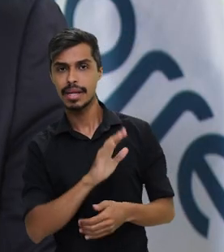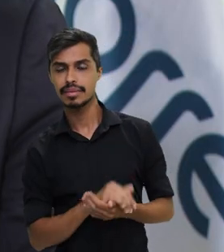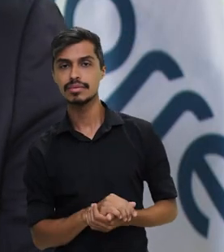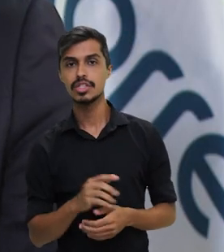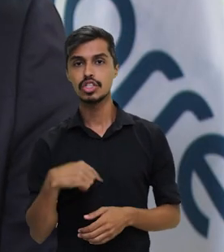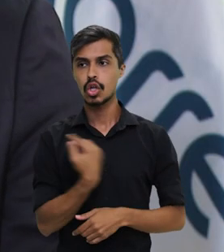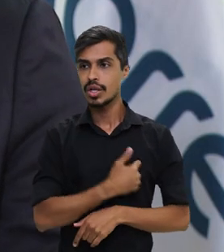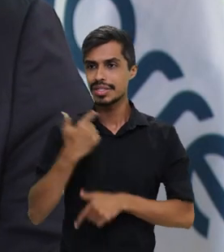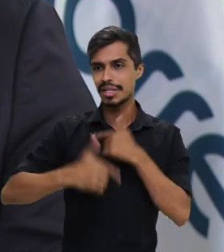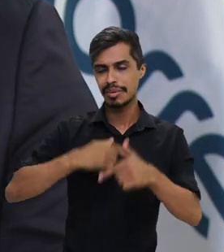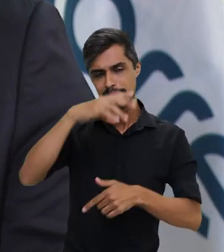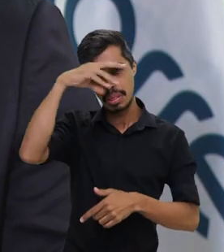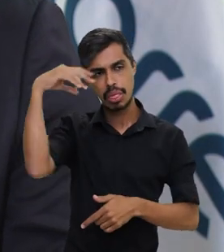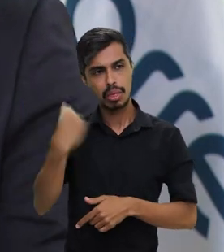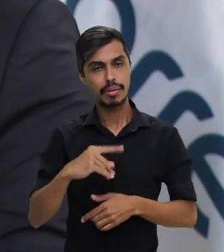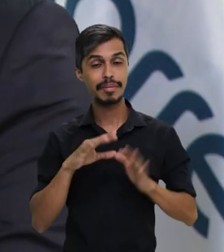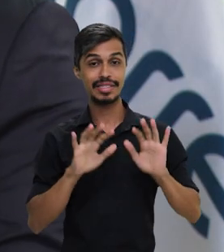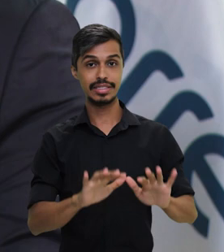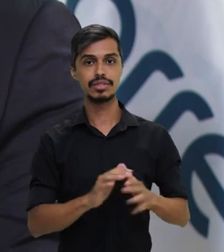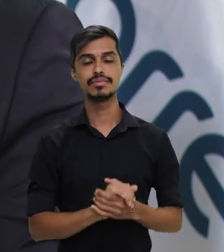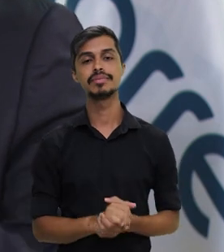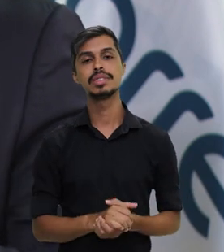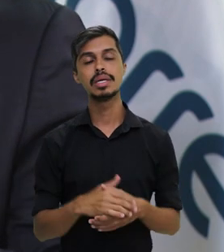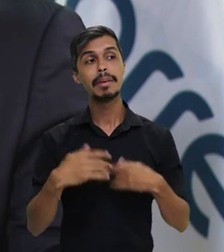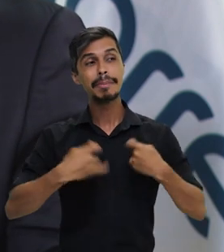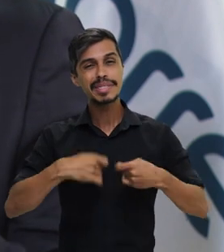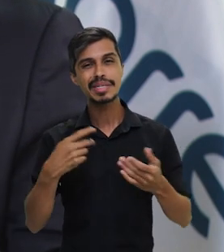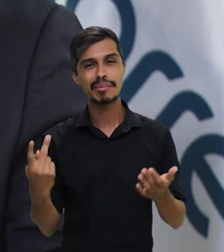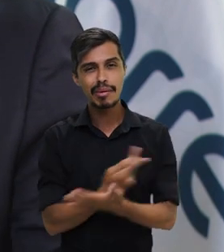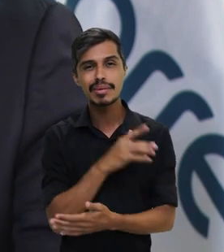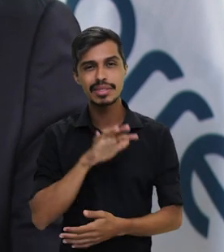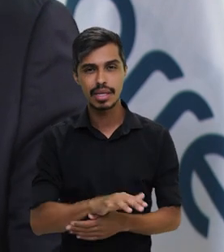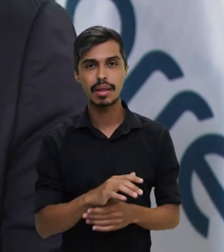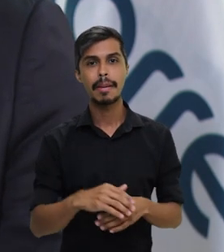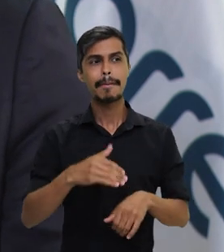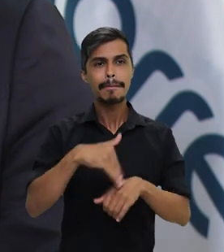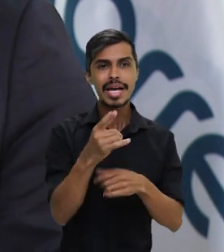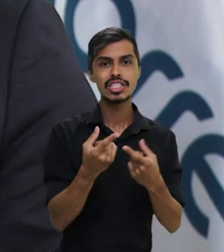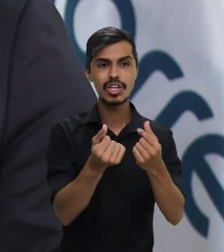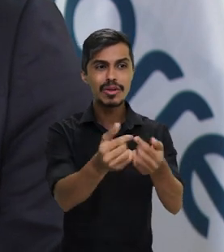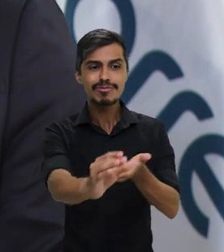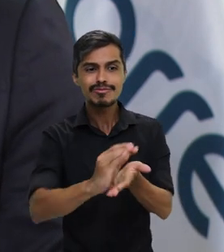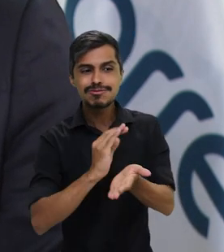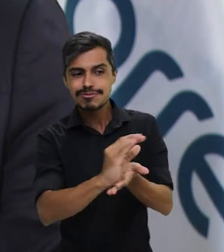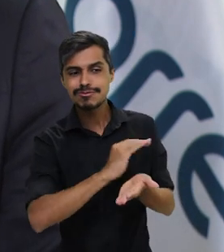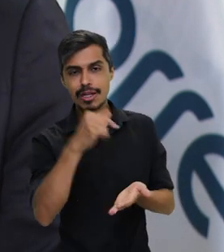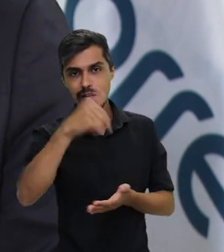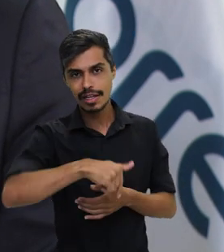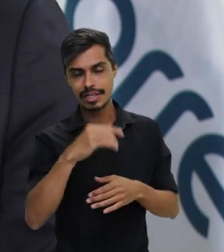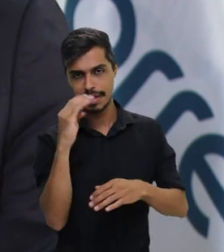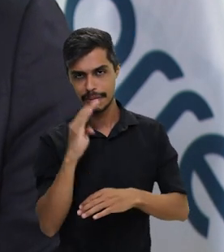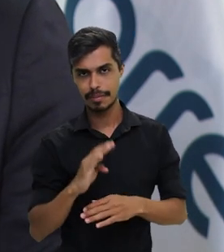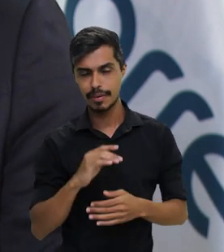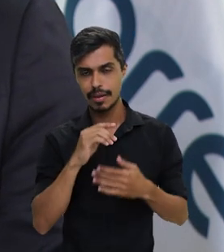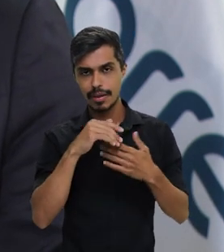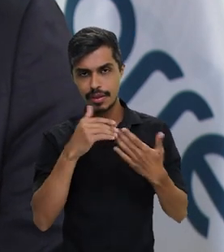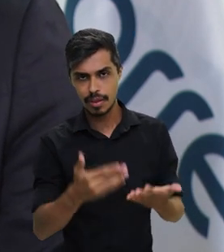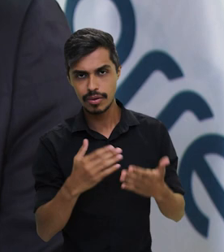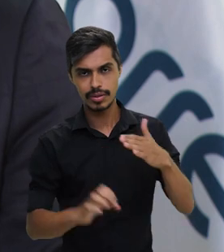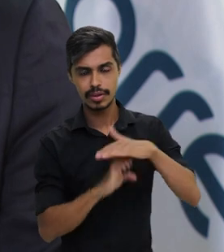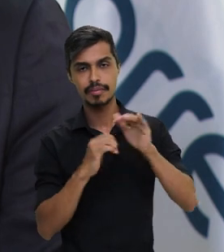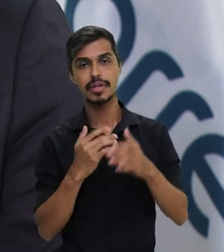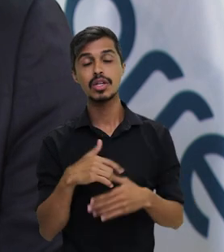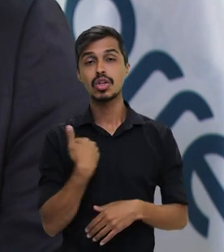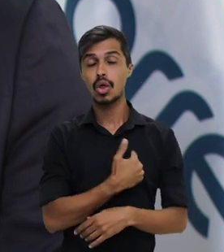trabalhando bastante nisso. É o que precisamos, porque a gente precisa trazer, de fato, receita para a empresa. Hoje, uma das principais